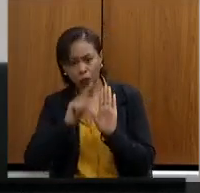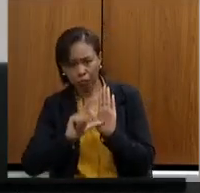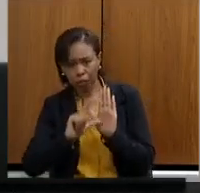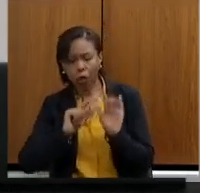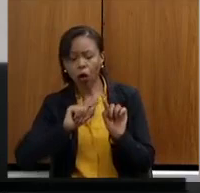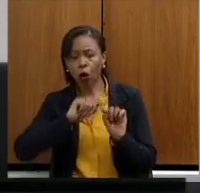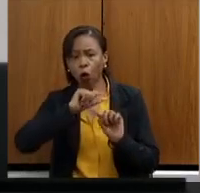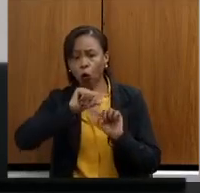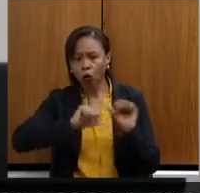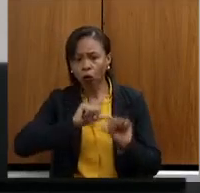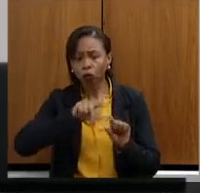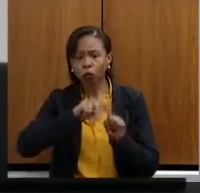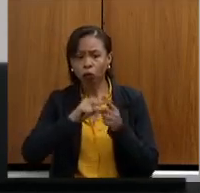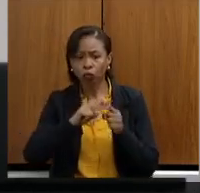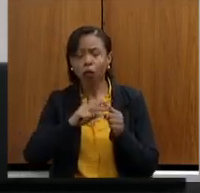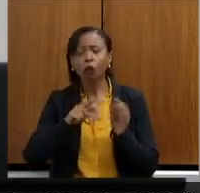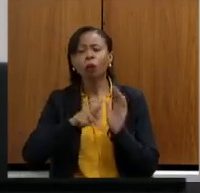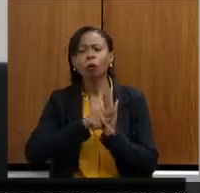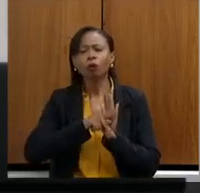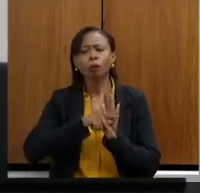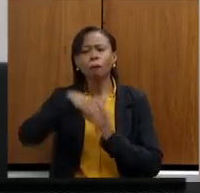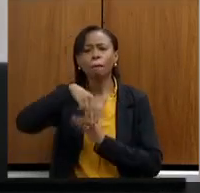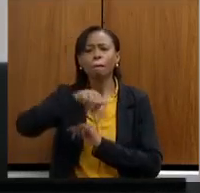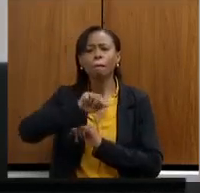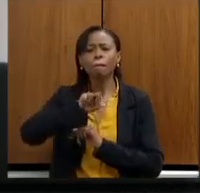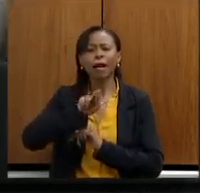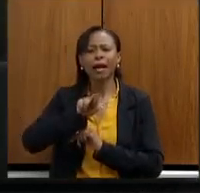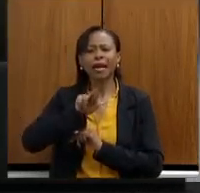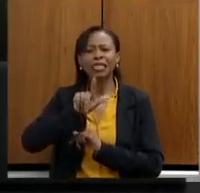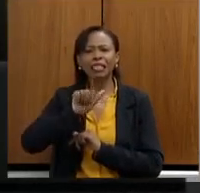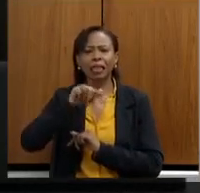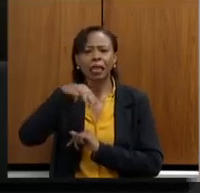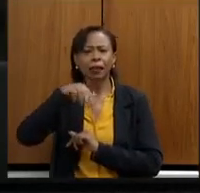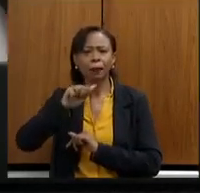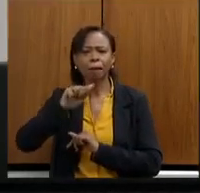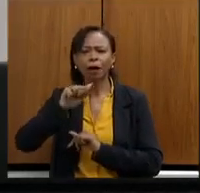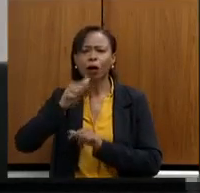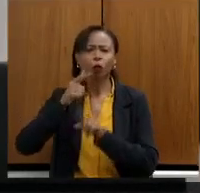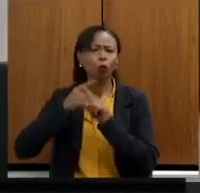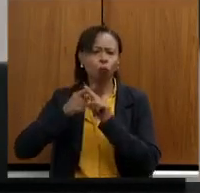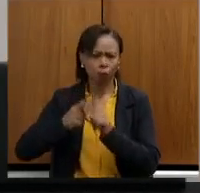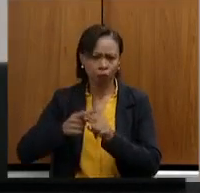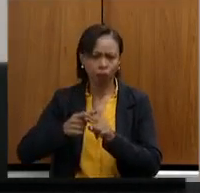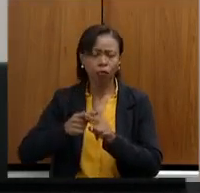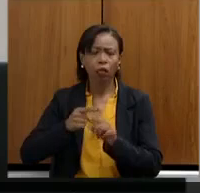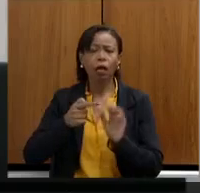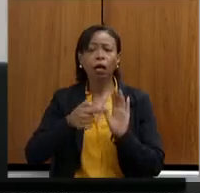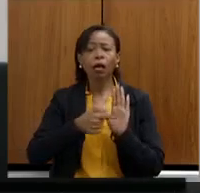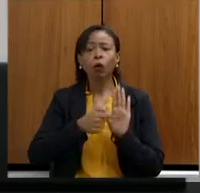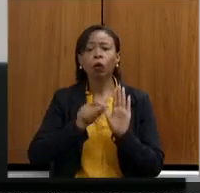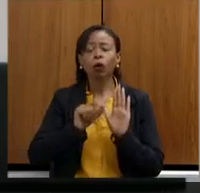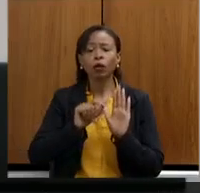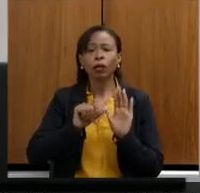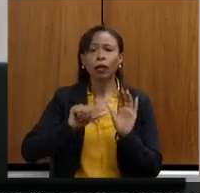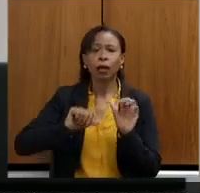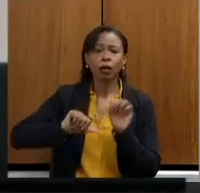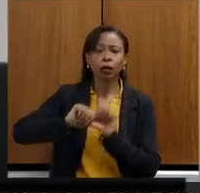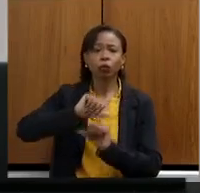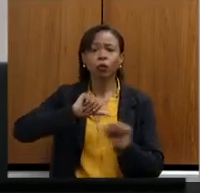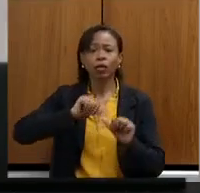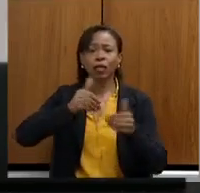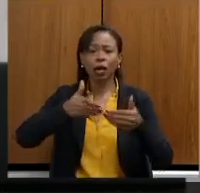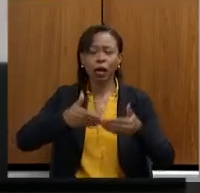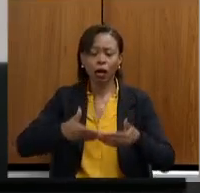projeto de lei Mar de Lamas Nunca Mais. Uma delas é o prazo do descomissionamento e descarteirização de